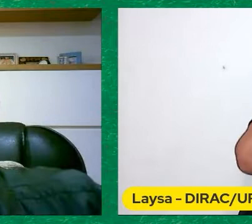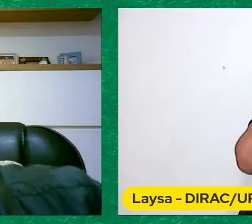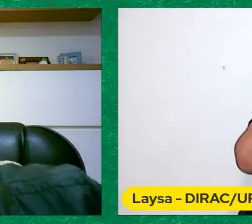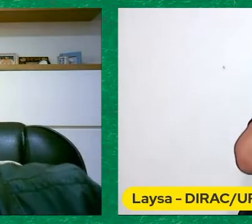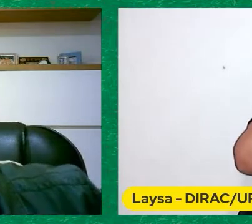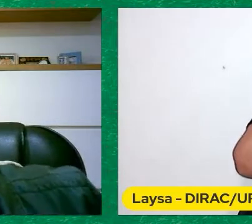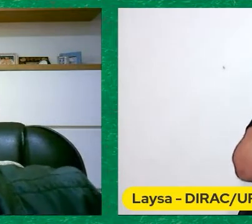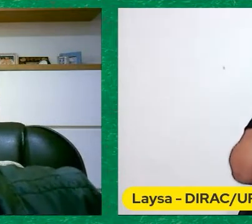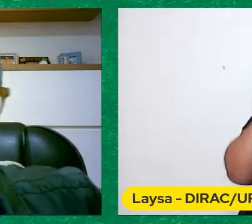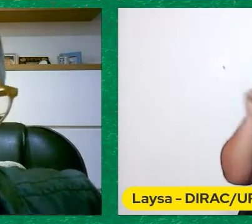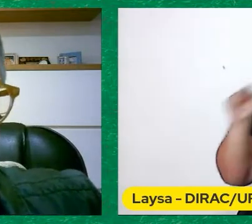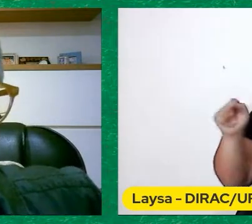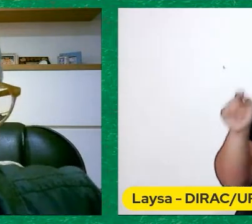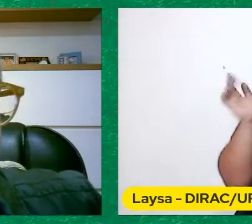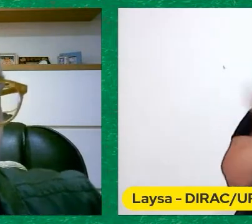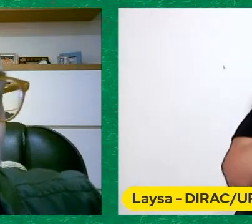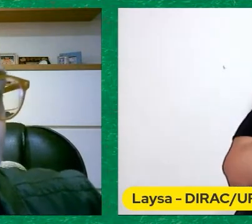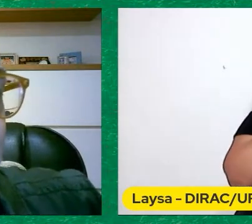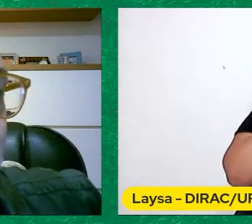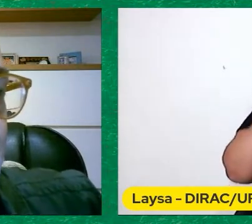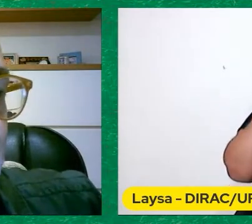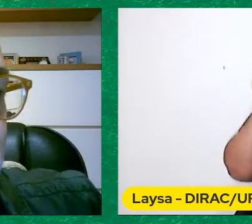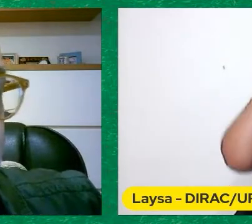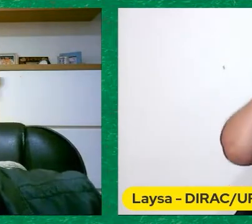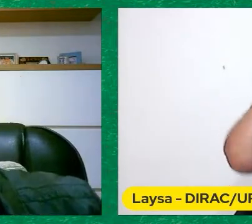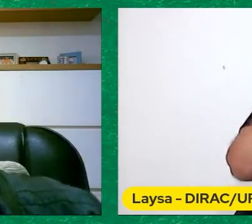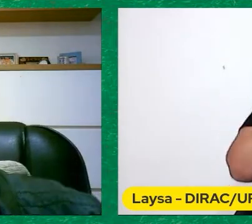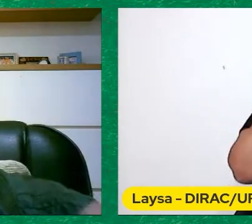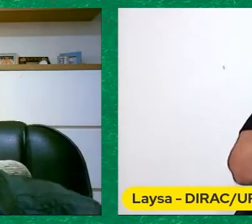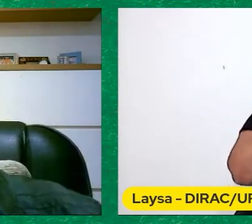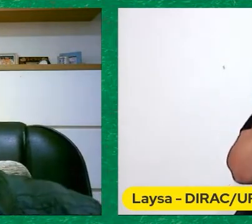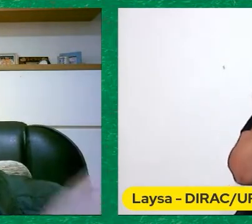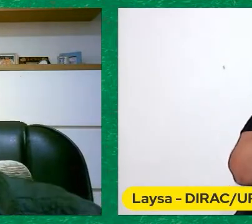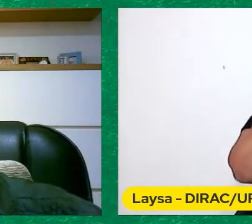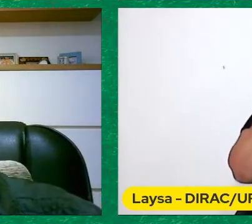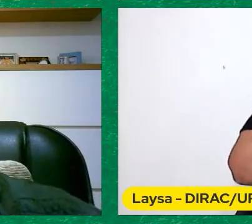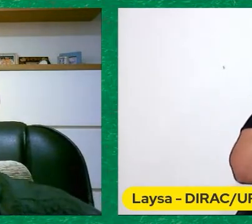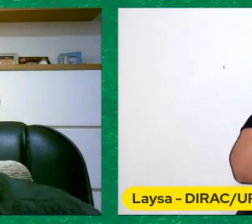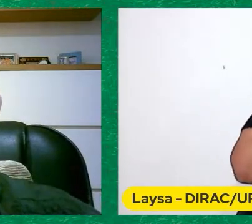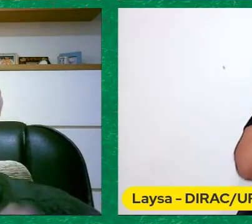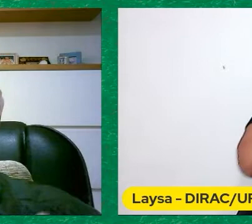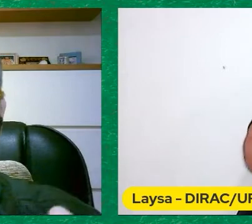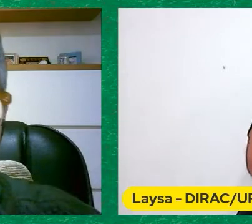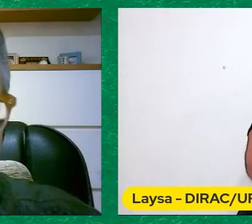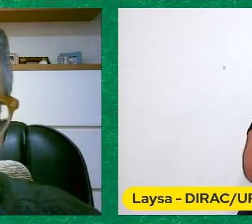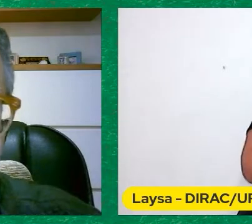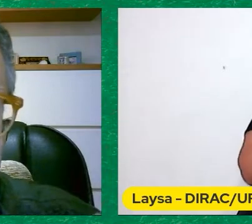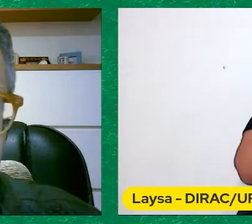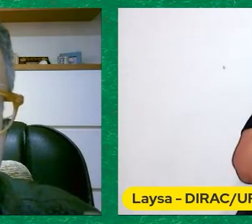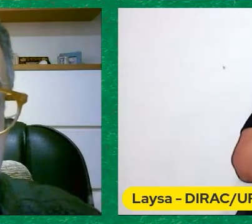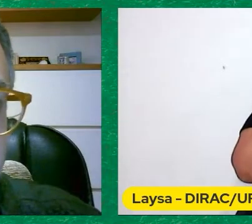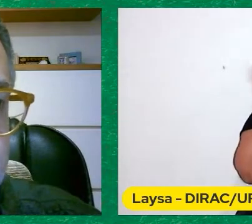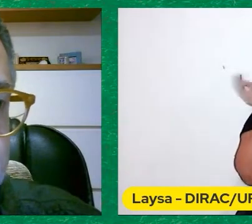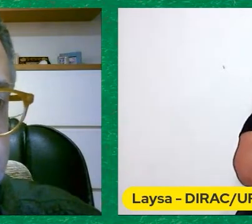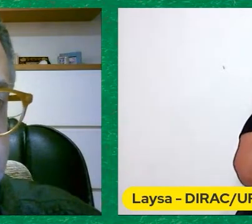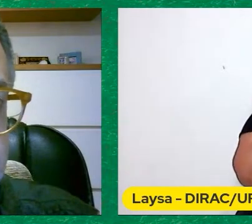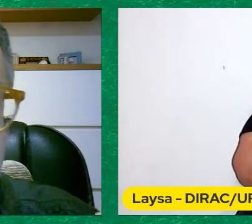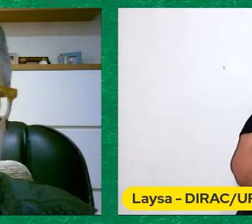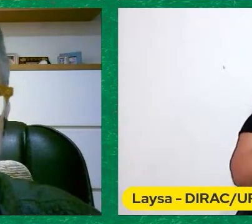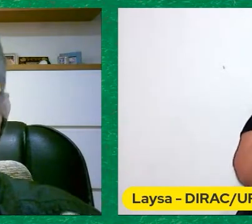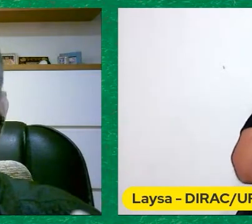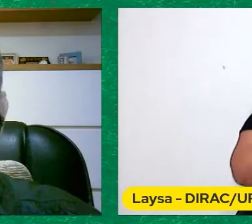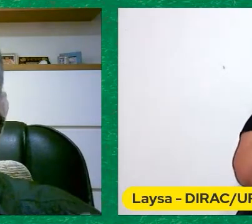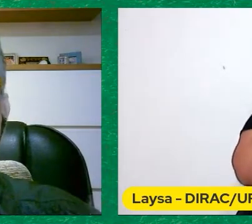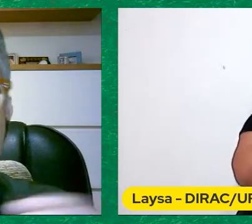peça Com Zé Mugica e tal E vim acompanhando Os trabalhos do Capô E vendo Observando esse